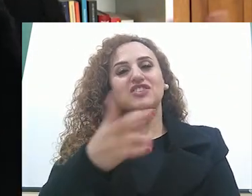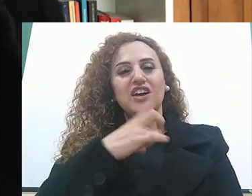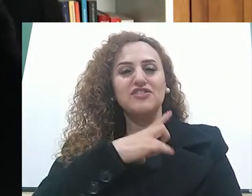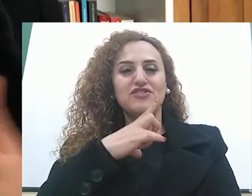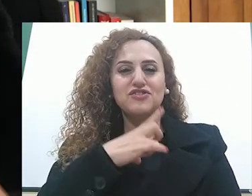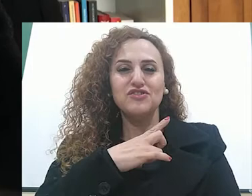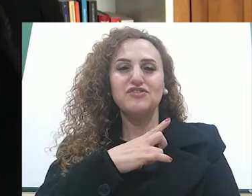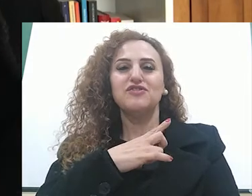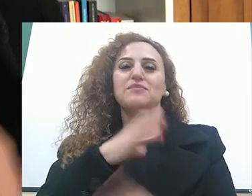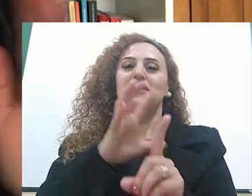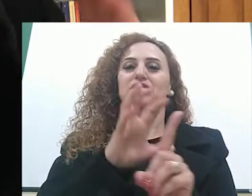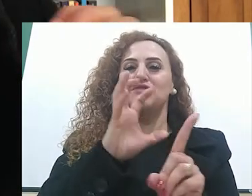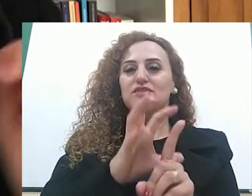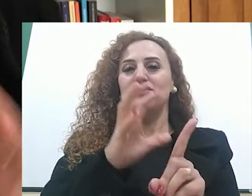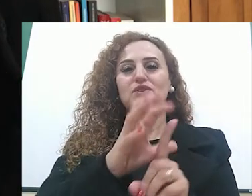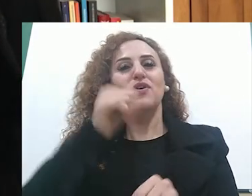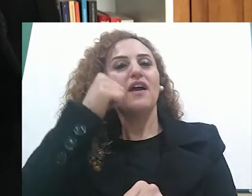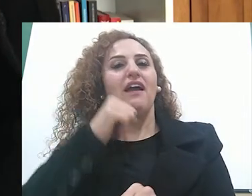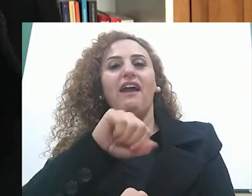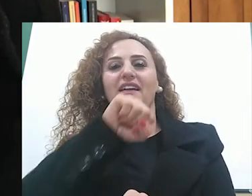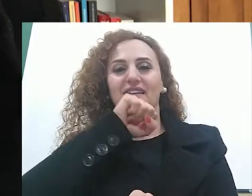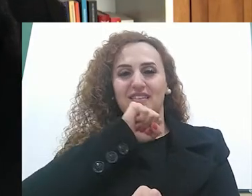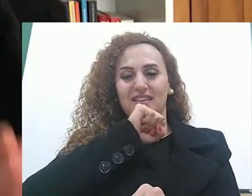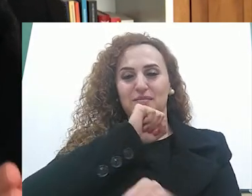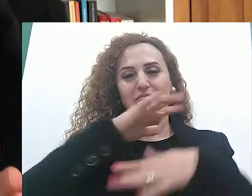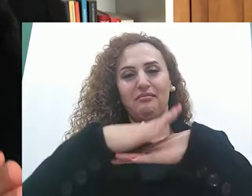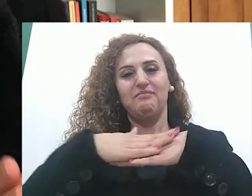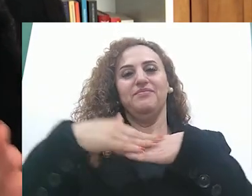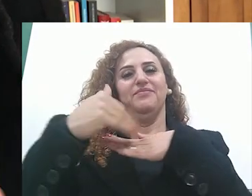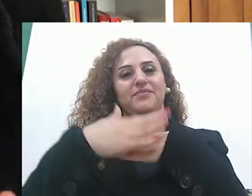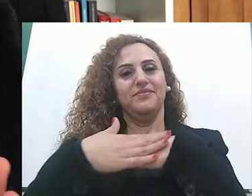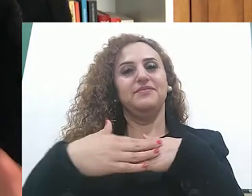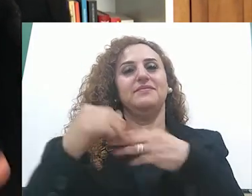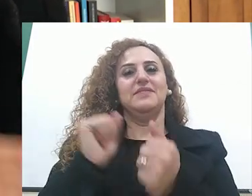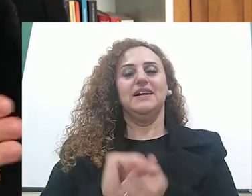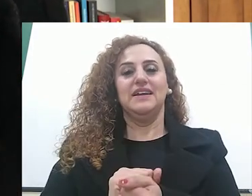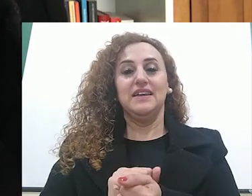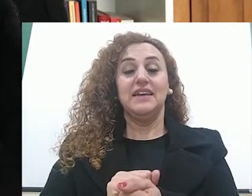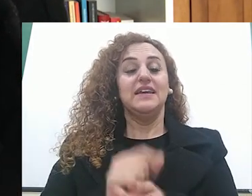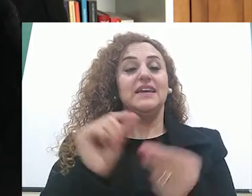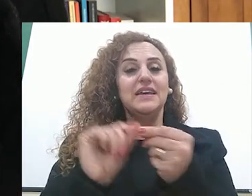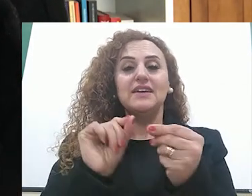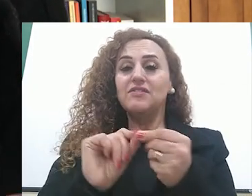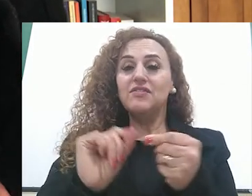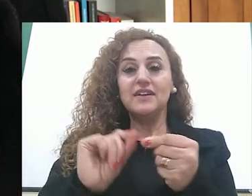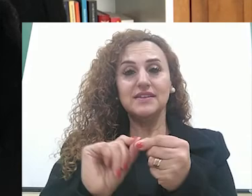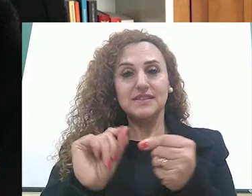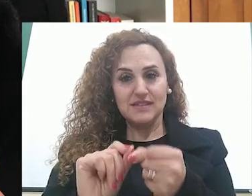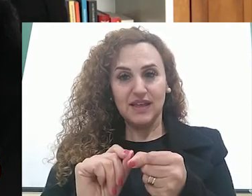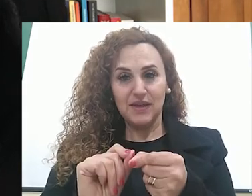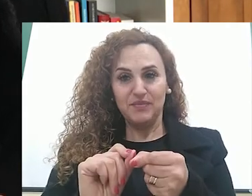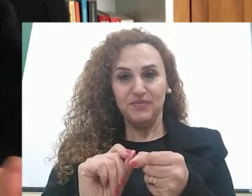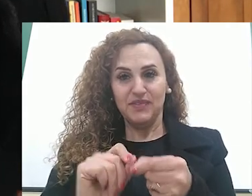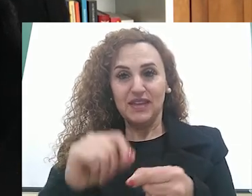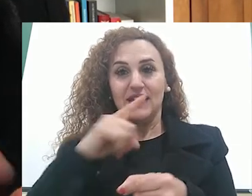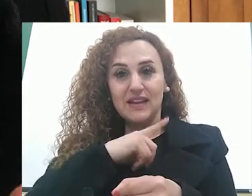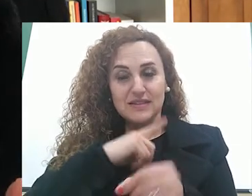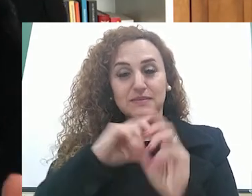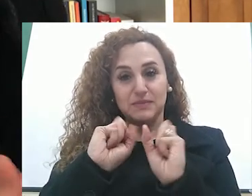instinto materno, e aqui a gente coloca esse instinto materno entre muitas aspas, que faria com que elas